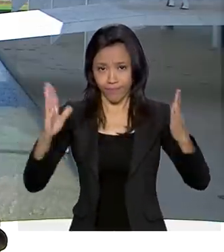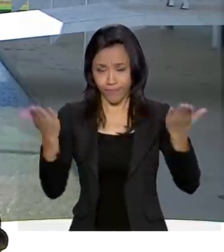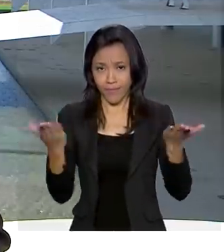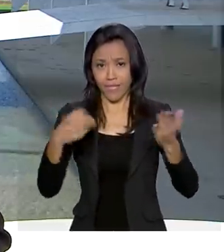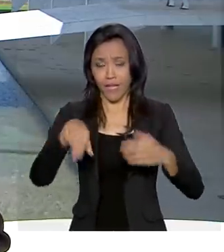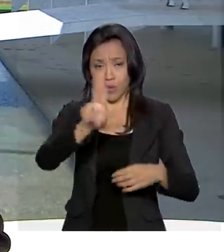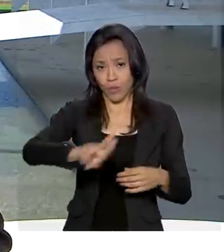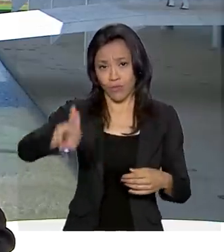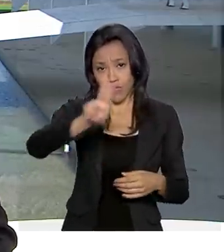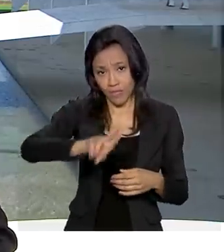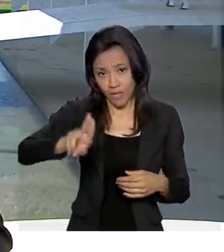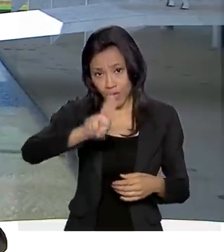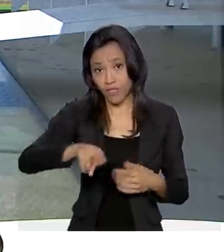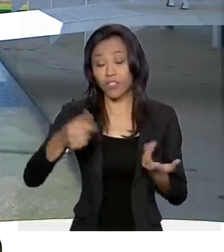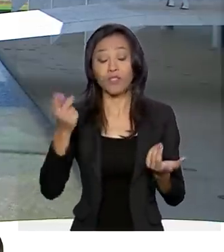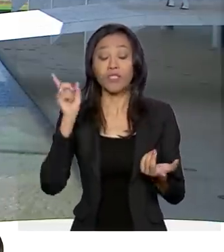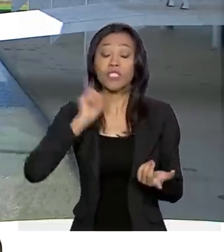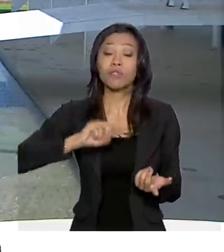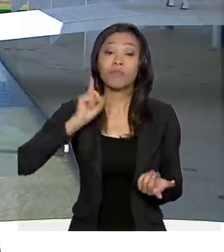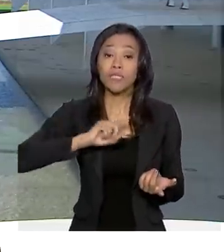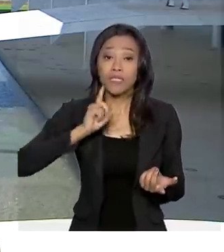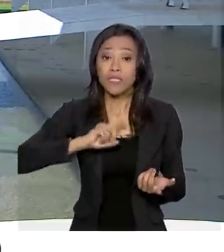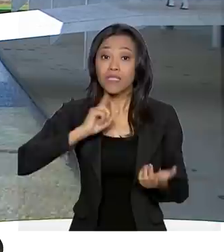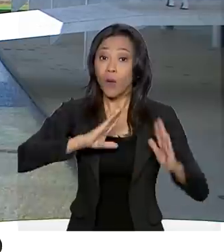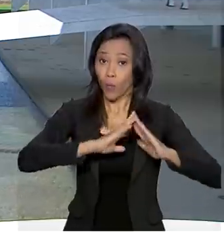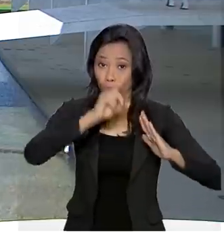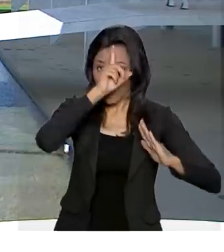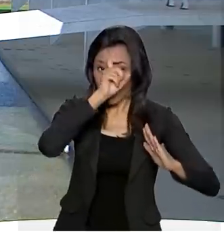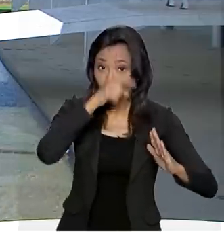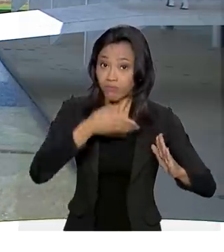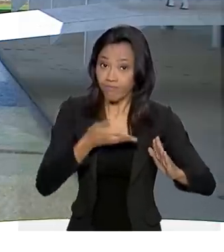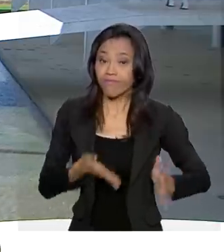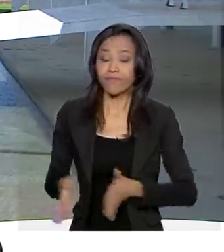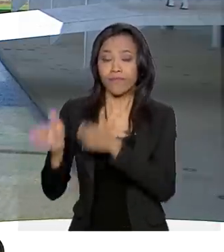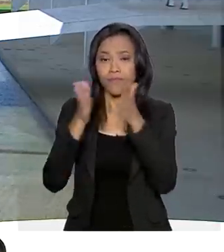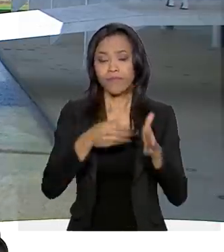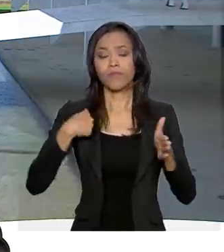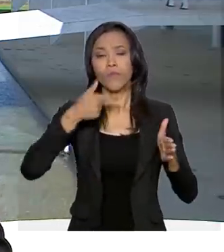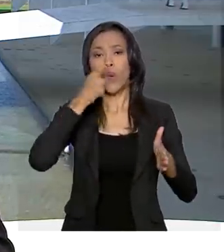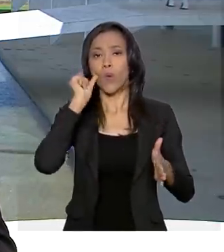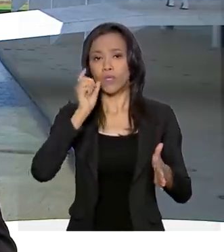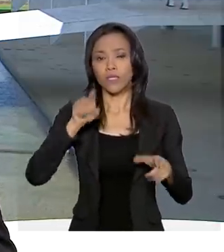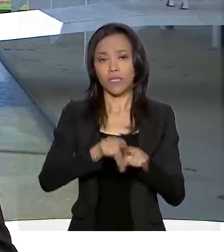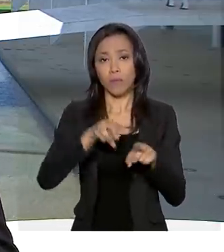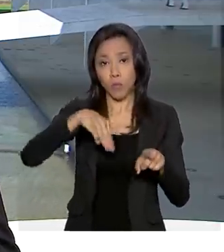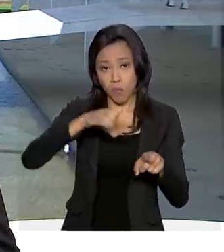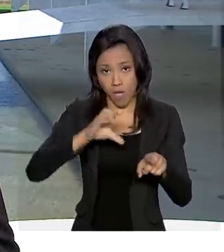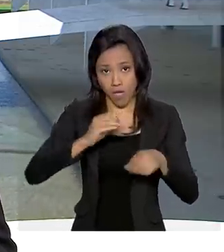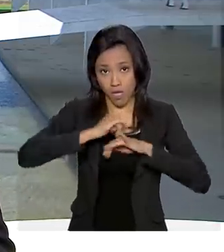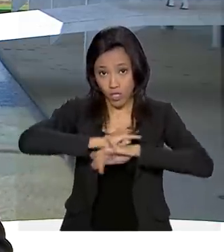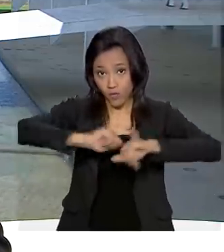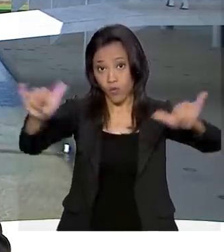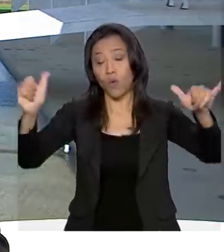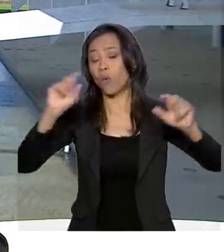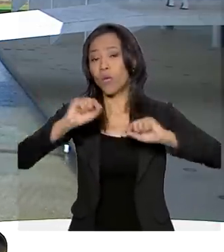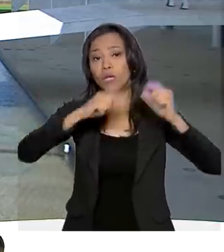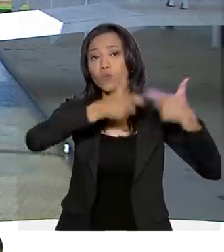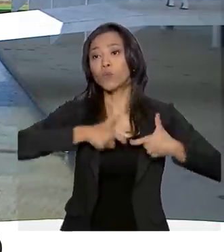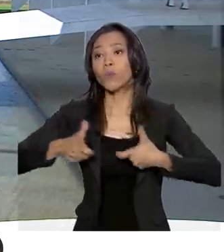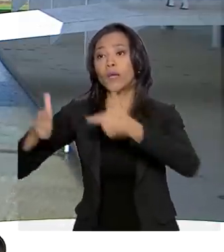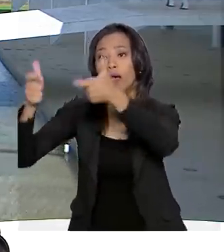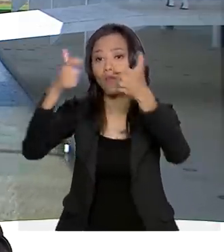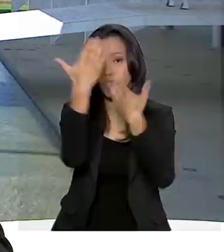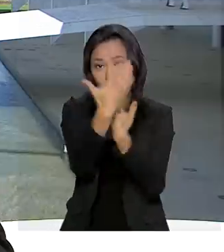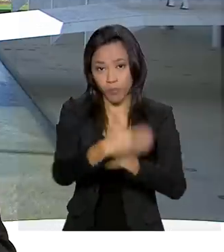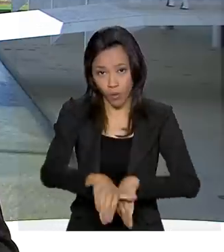Lavras, em Minas Gerais. E ainda falando sobre educação, o MEC liberou ontem informações sobre os locais de prova do Enem. O exame está